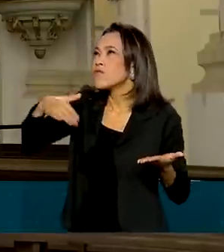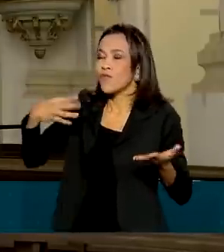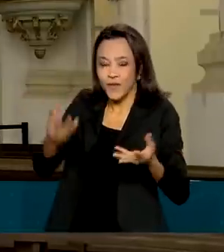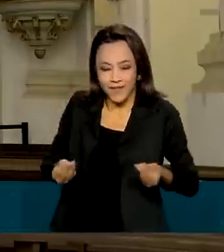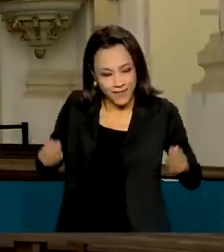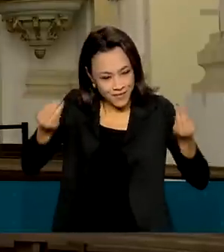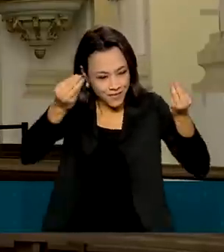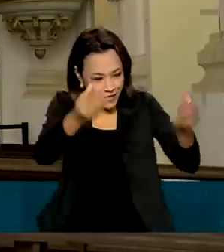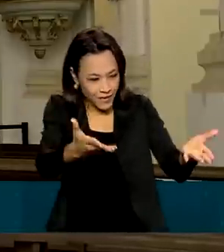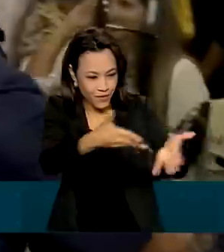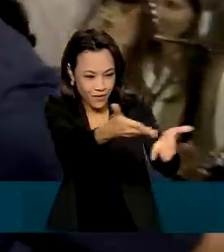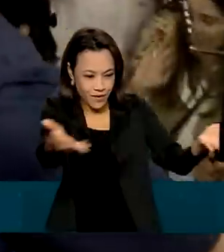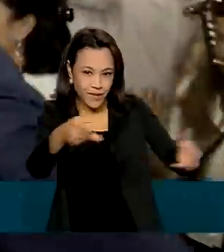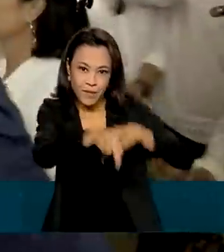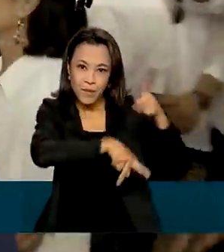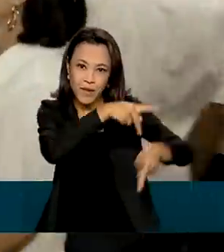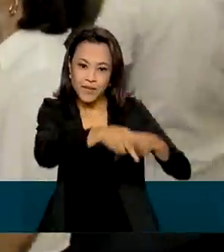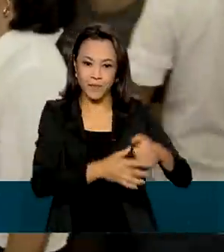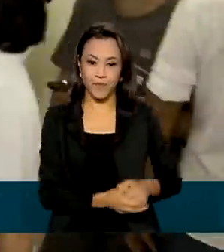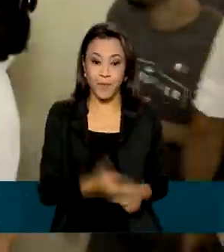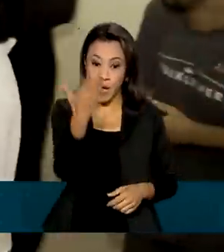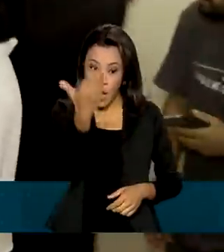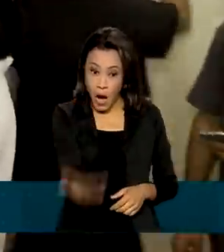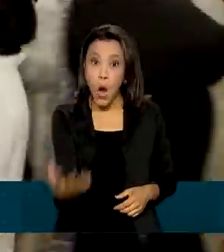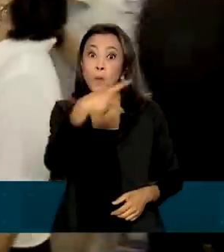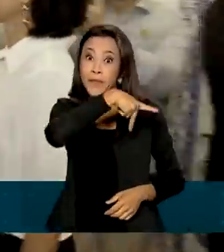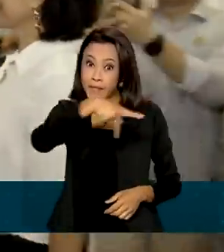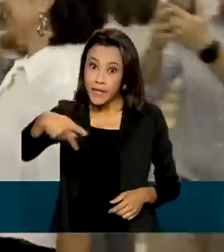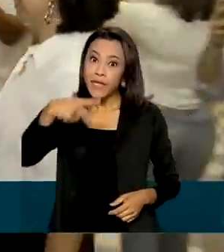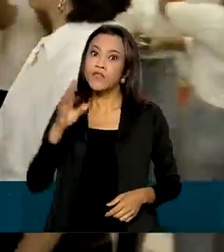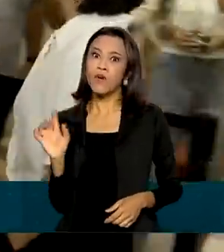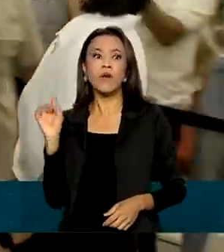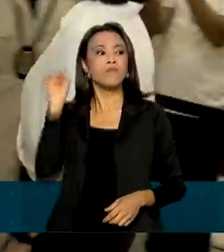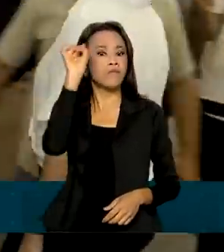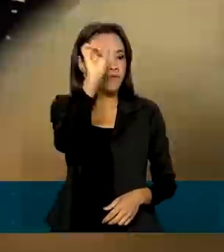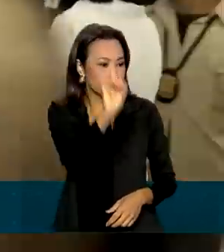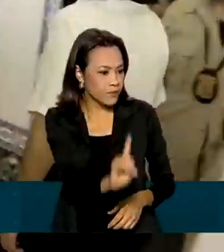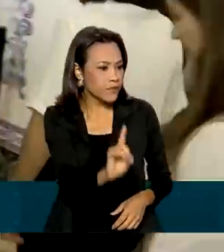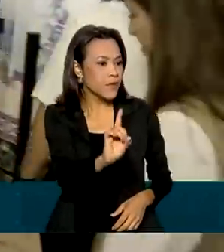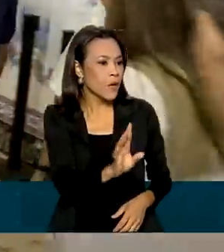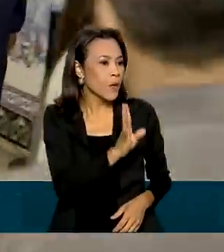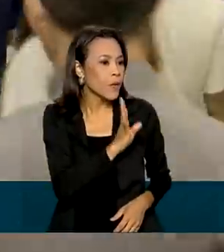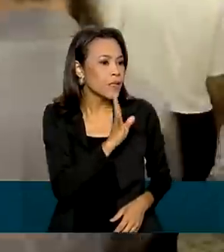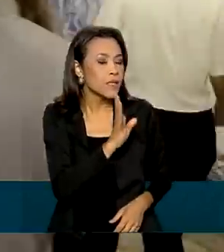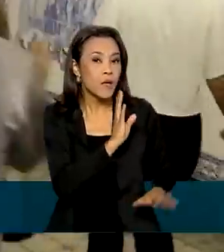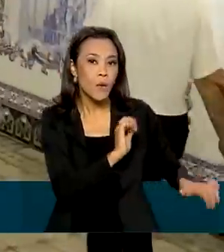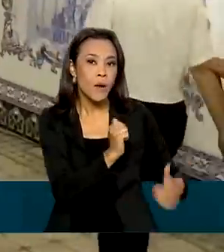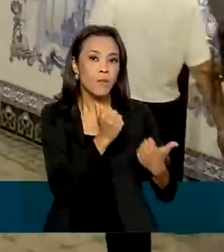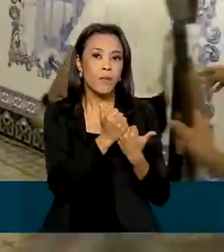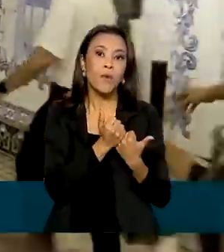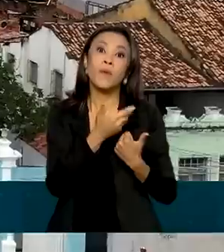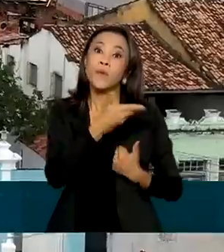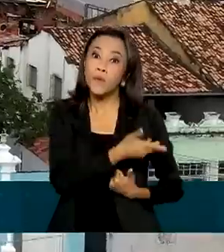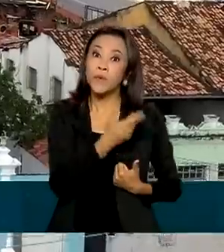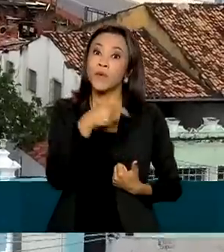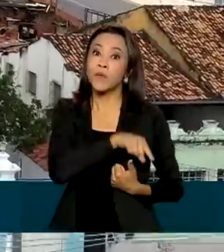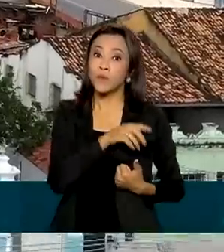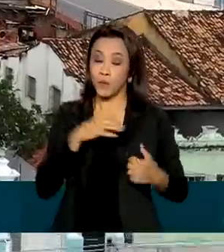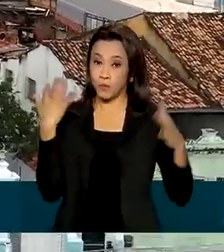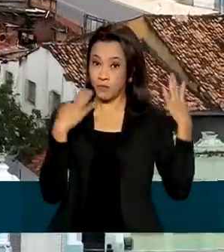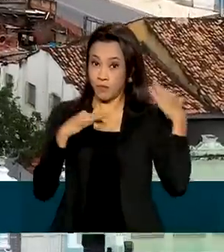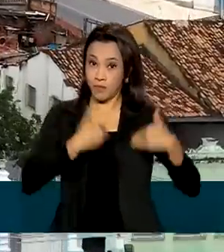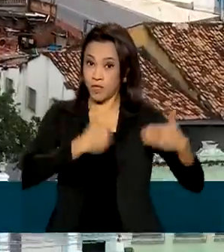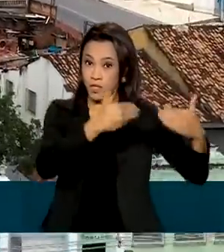devolvida à população. O presidente foi conhecer o trabalho realizado com o apoio do IFAM e do Ministério do Turismo. A